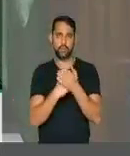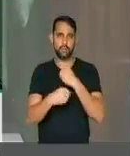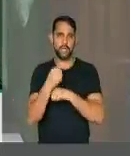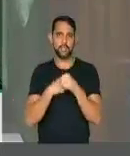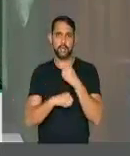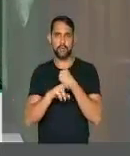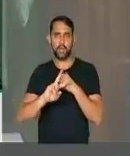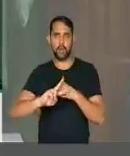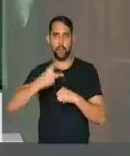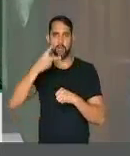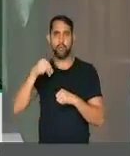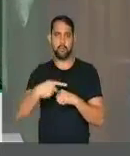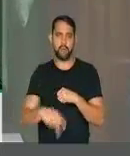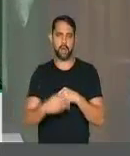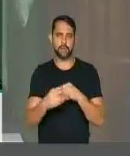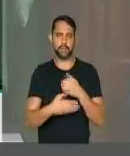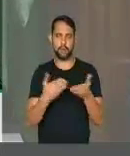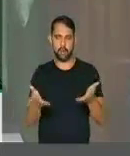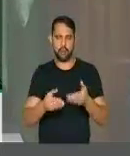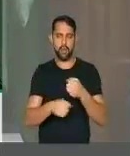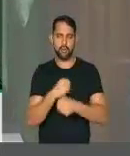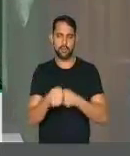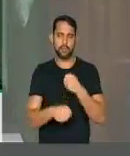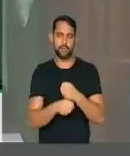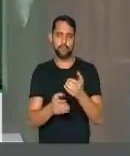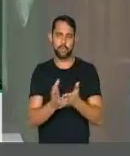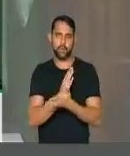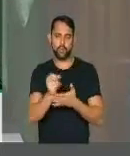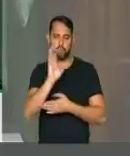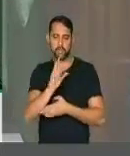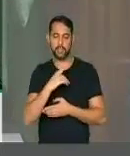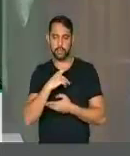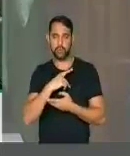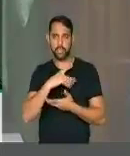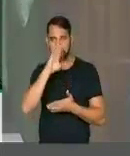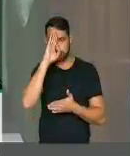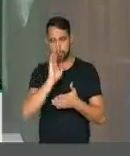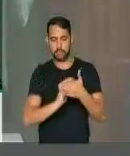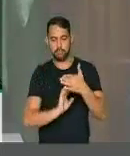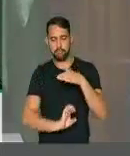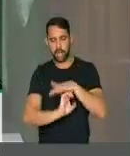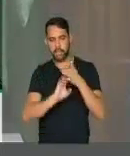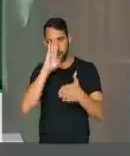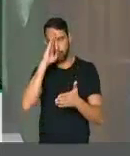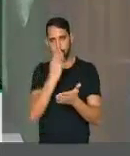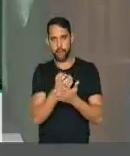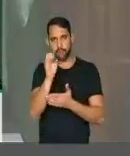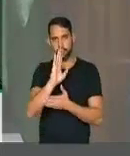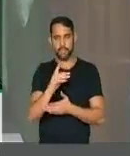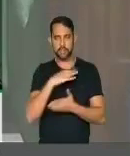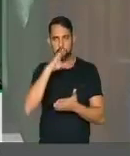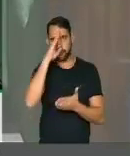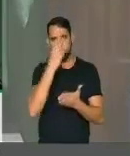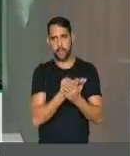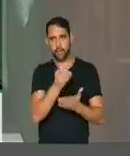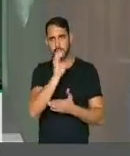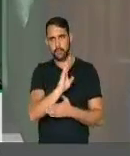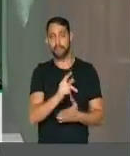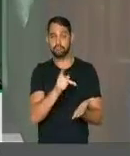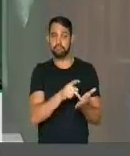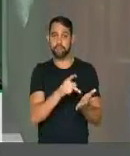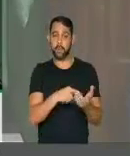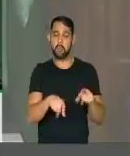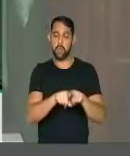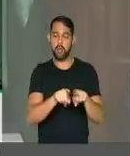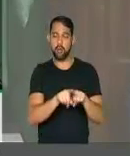mostra que o Brasil, que os investidores estão confiando e acreditando no nosso país. Ao mesmo tempo,